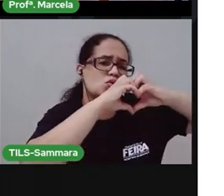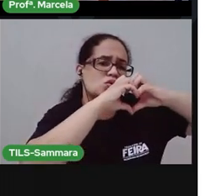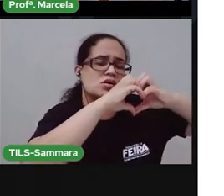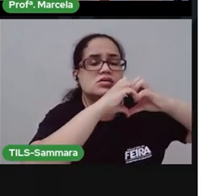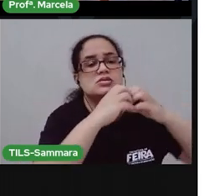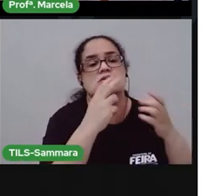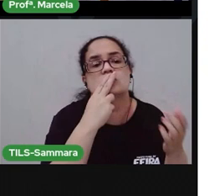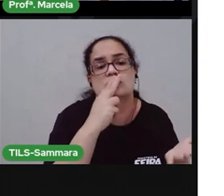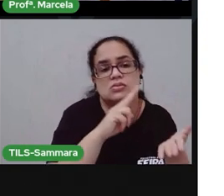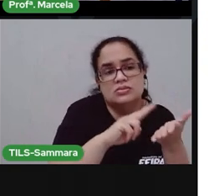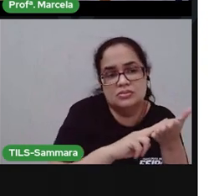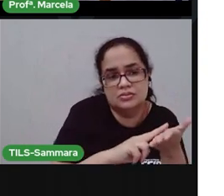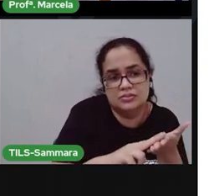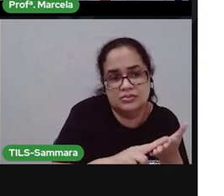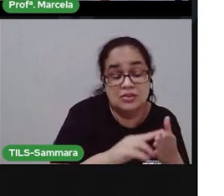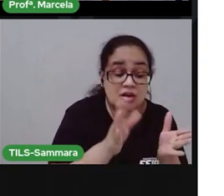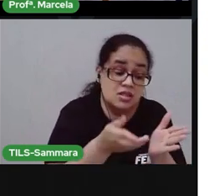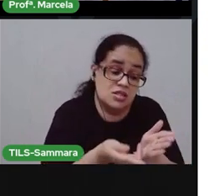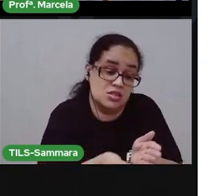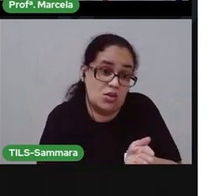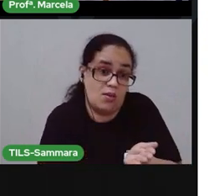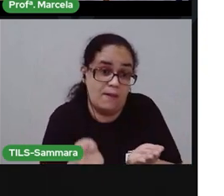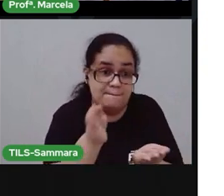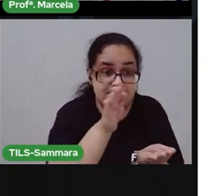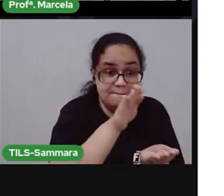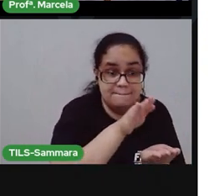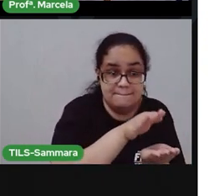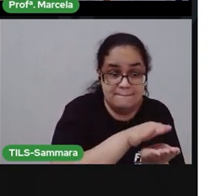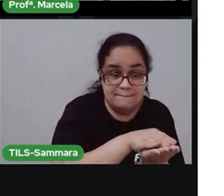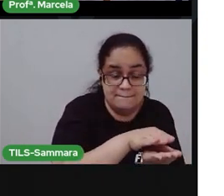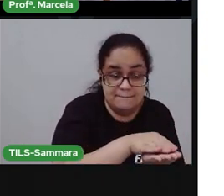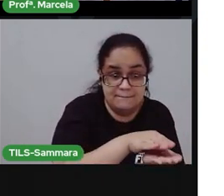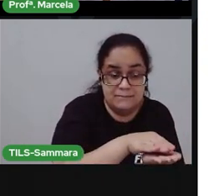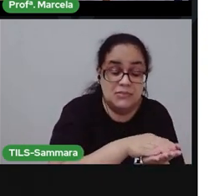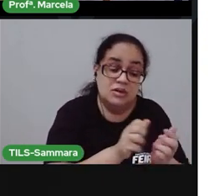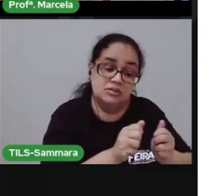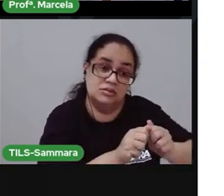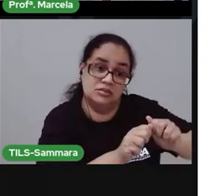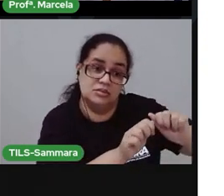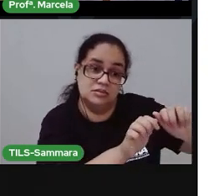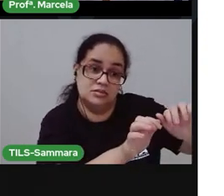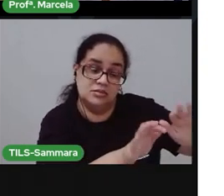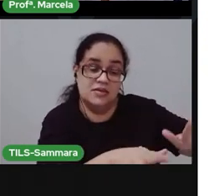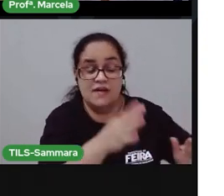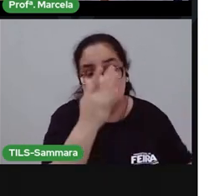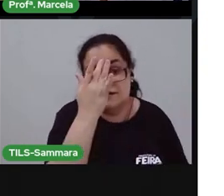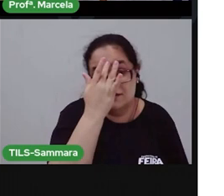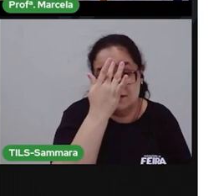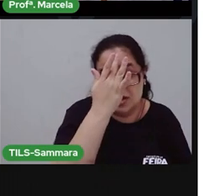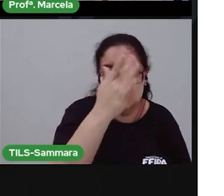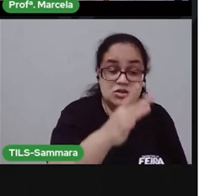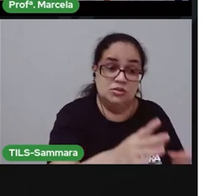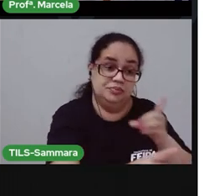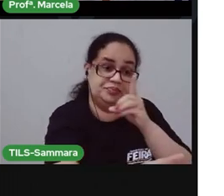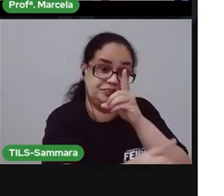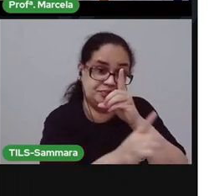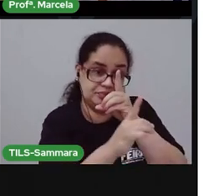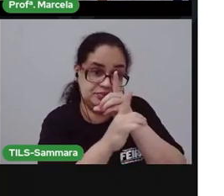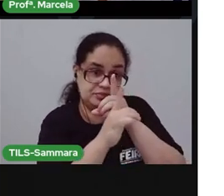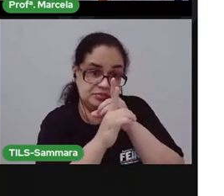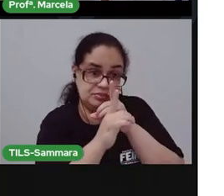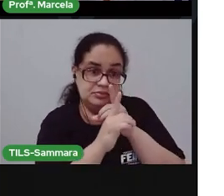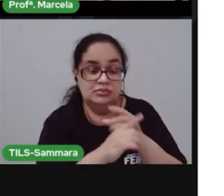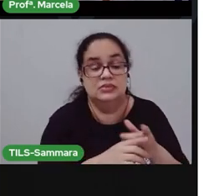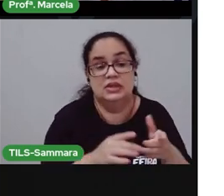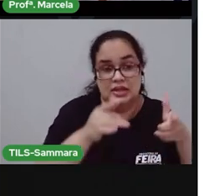uma cartinha, dobra, deixa aí num lugar fácil dela encontrar. Deixa na